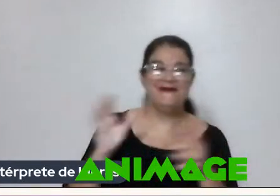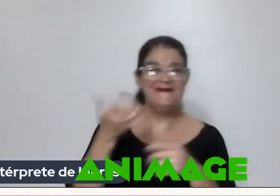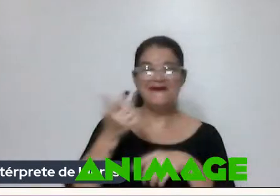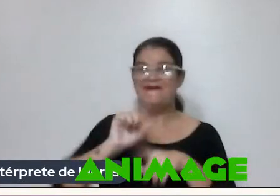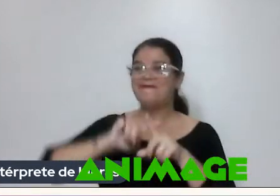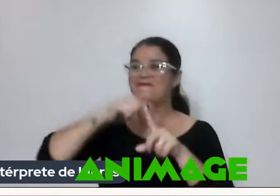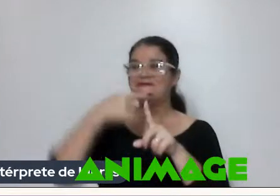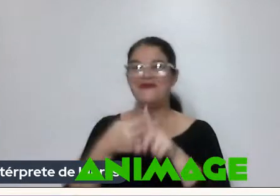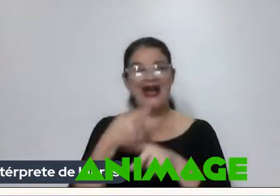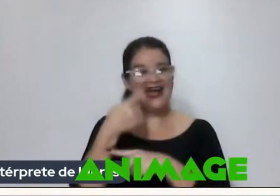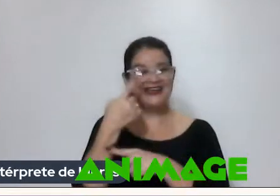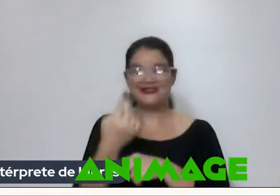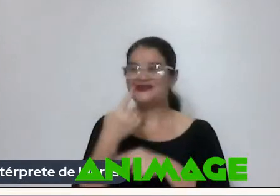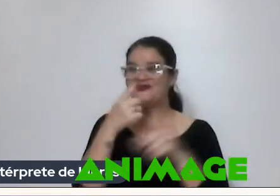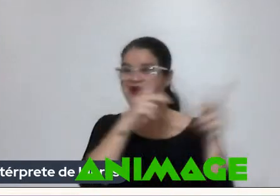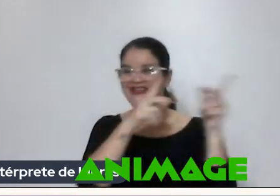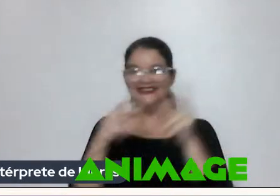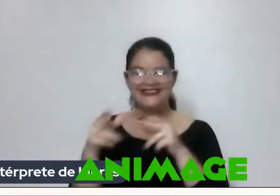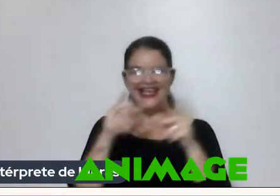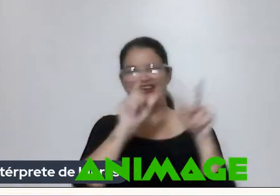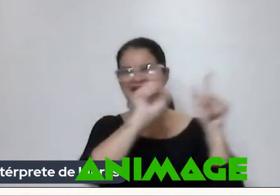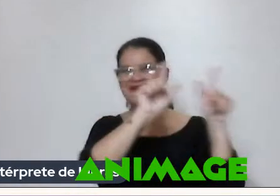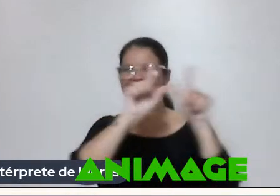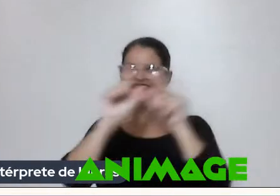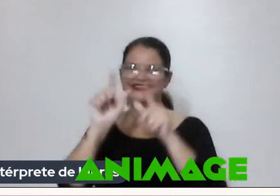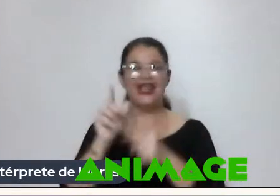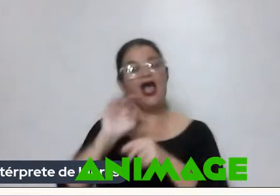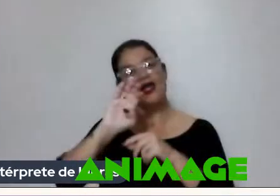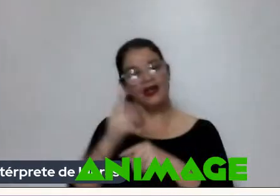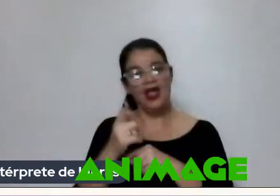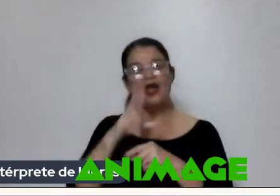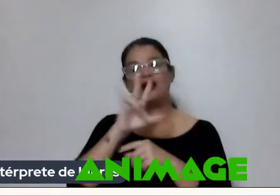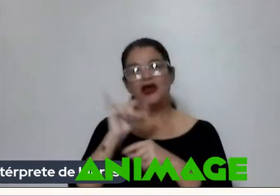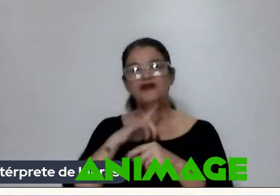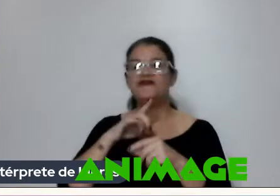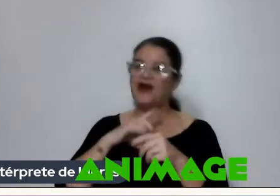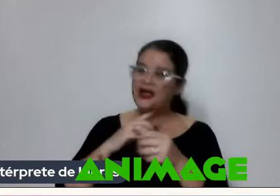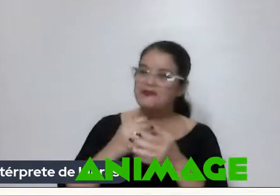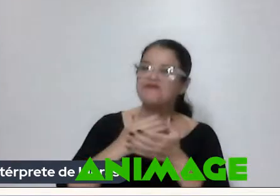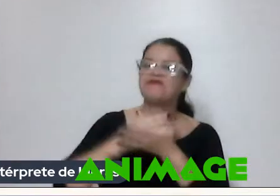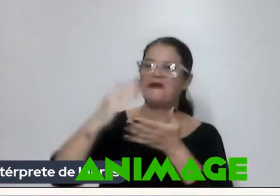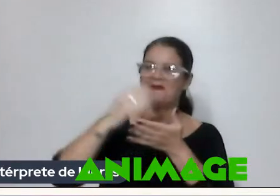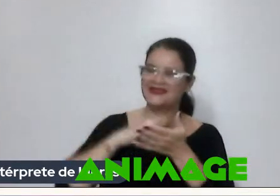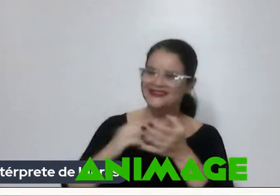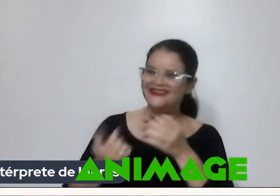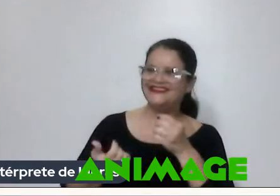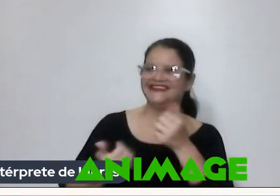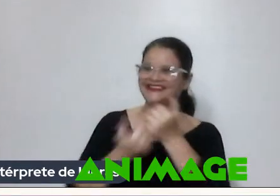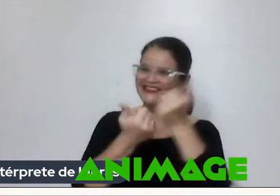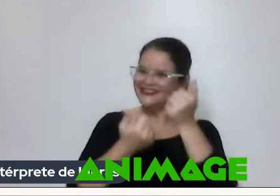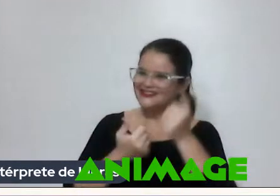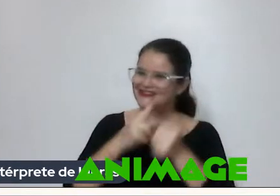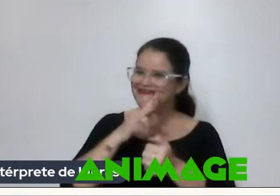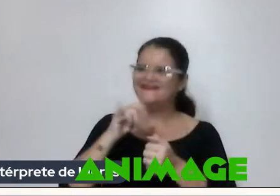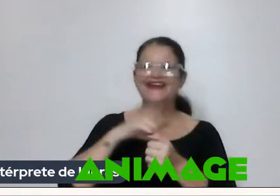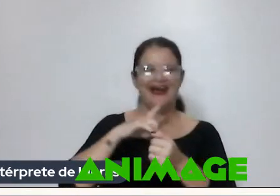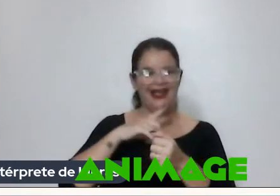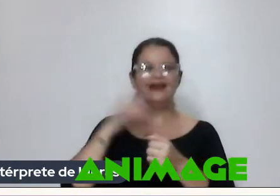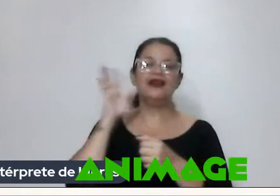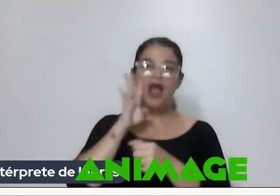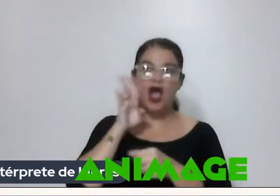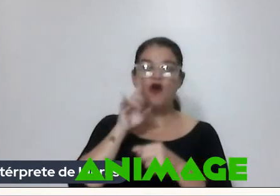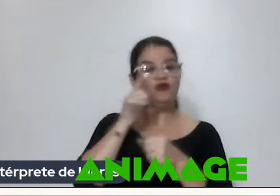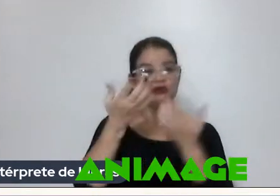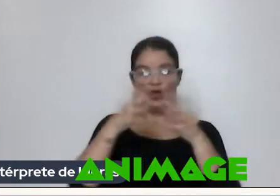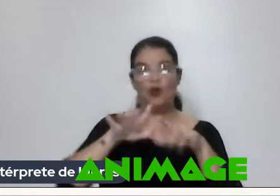Com as escrotinhas Né E é claro Vai puxando Você fala assim Putz Legal Você fala Isso Você não quer Mas